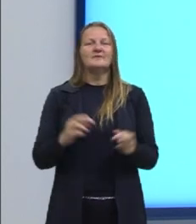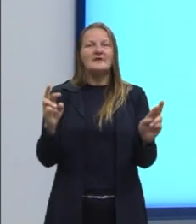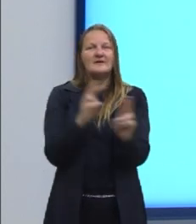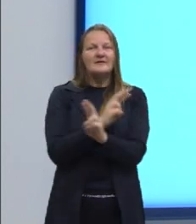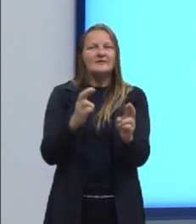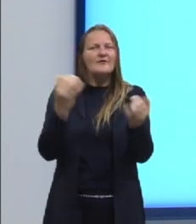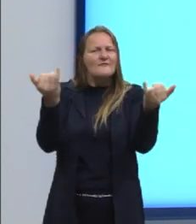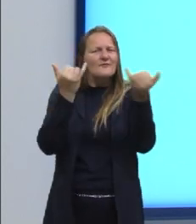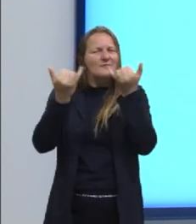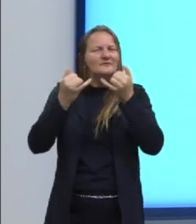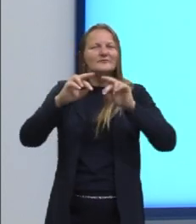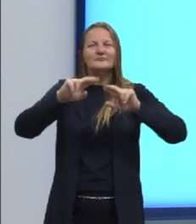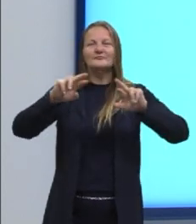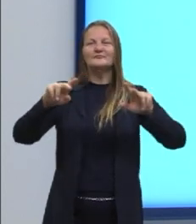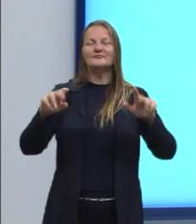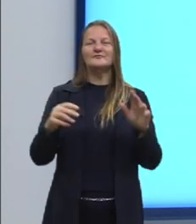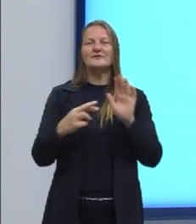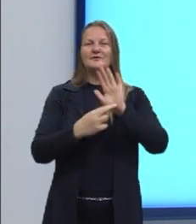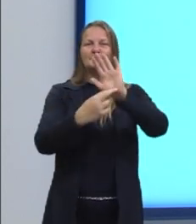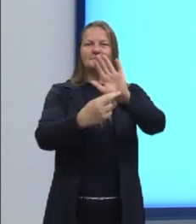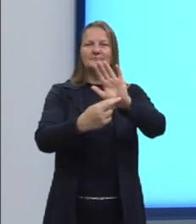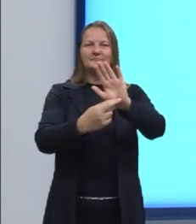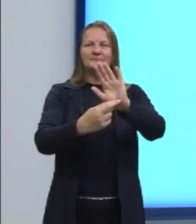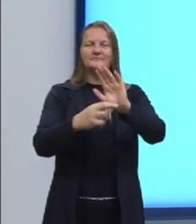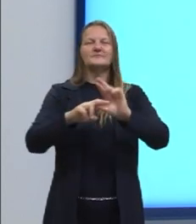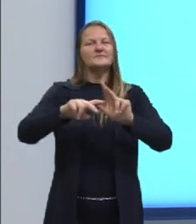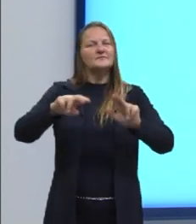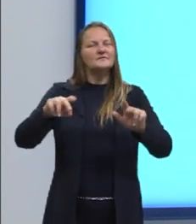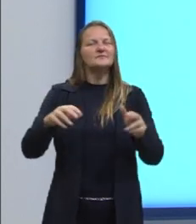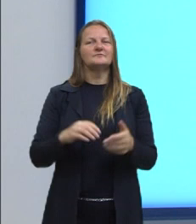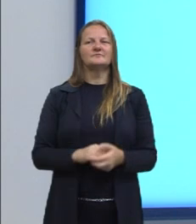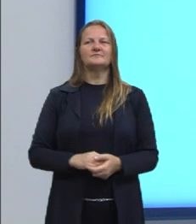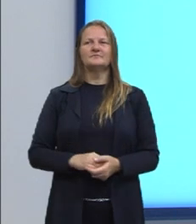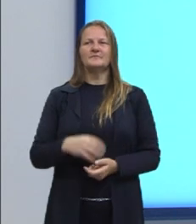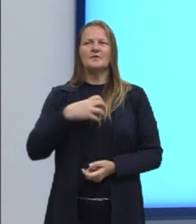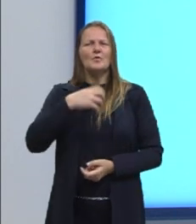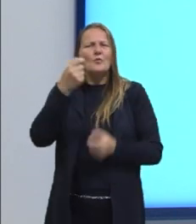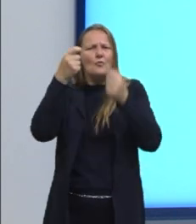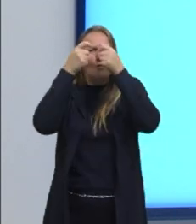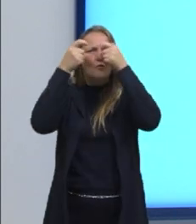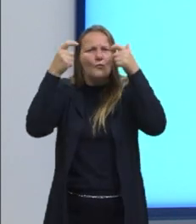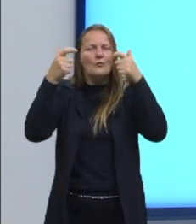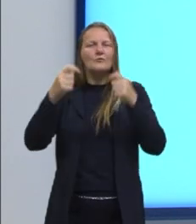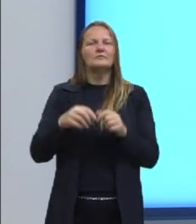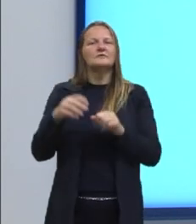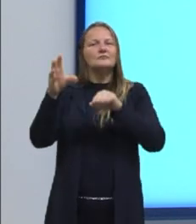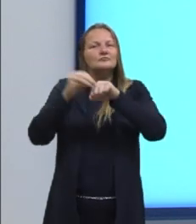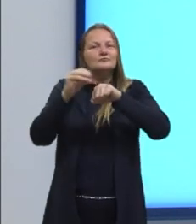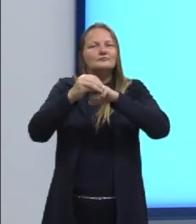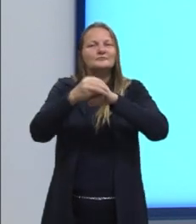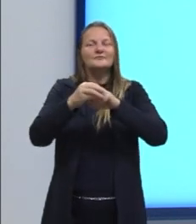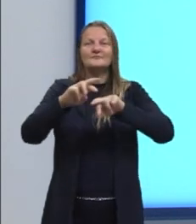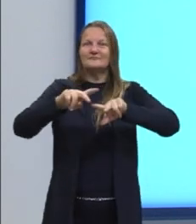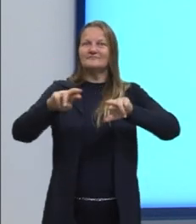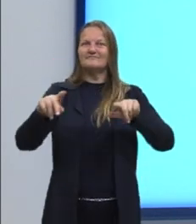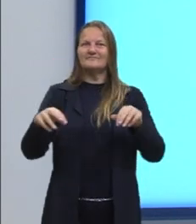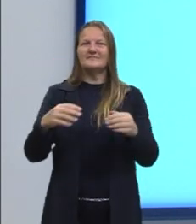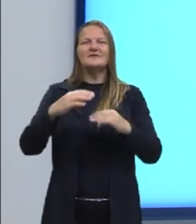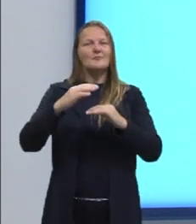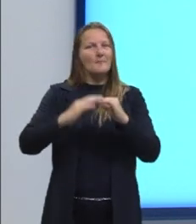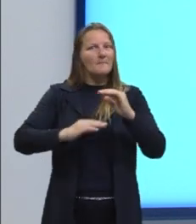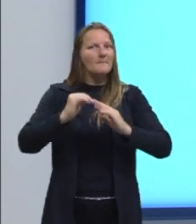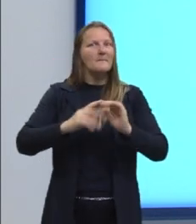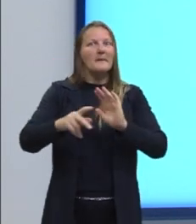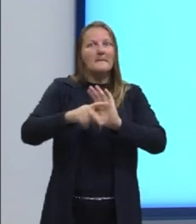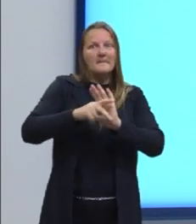informações representadas de diferentes formas, os conhecimentos disponíveis em situações concretas